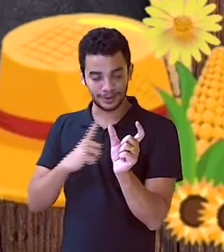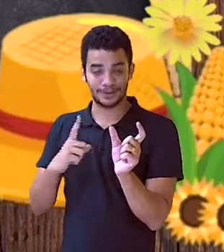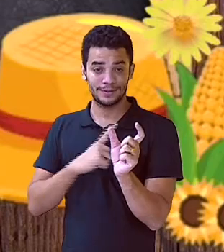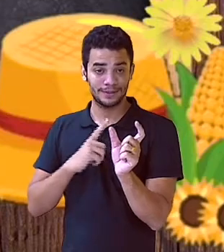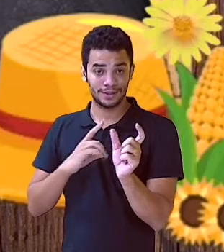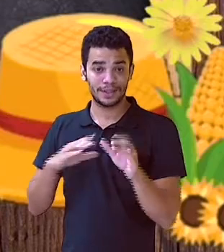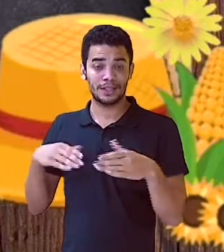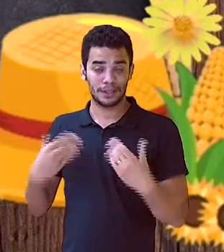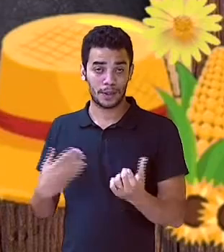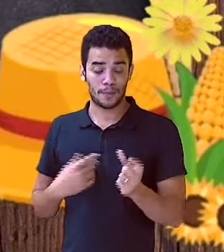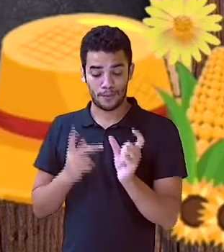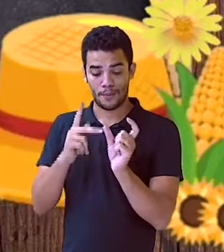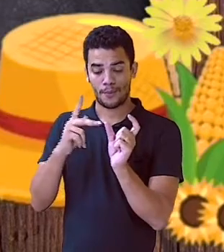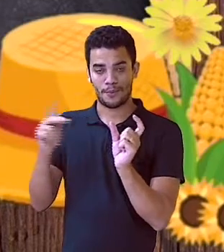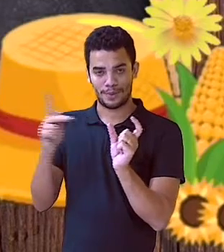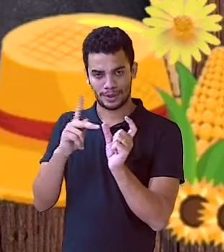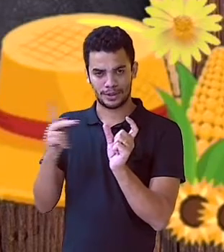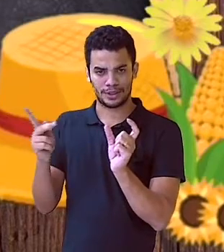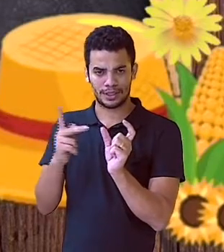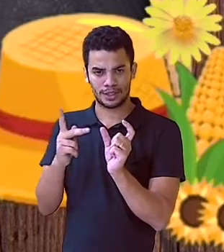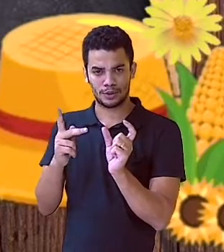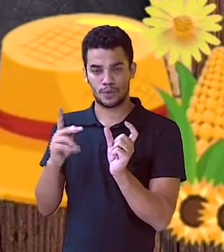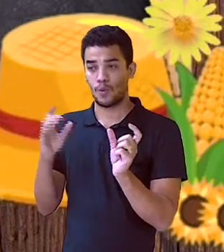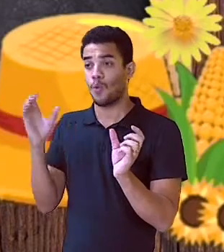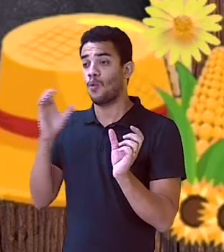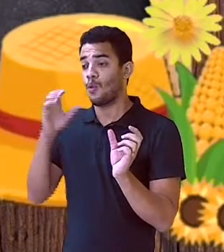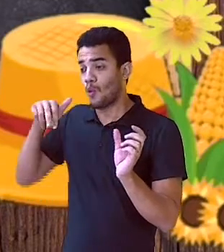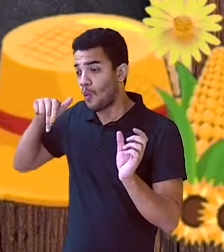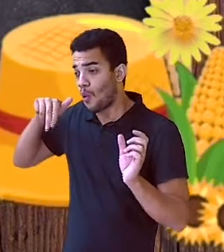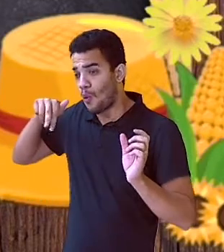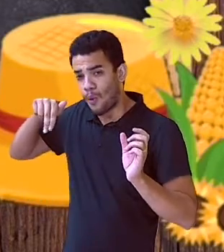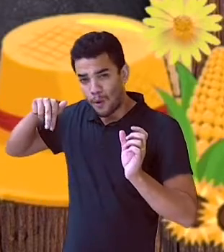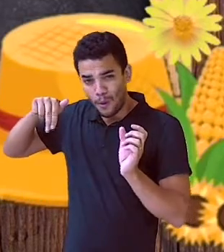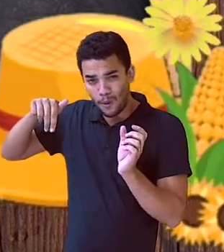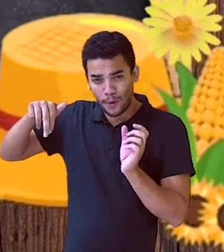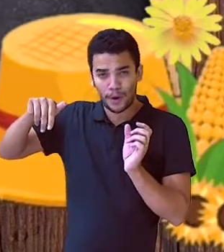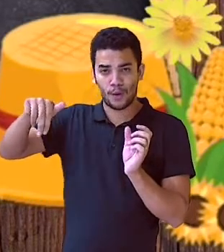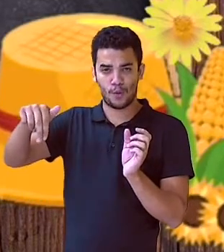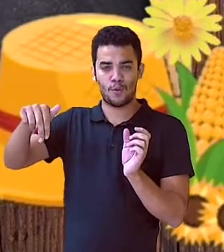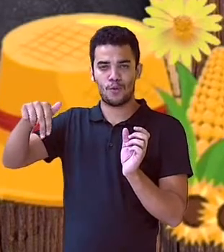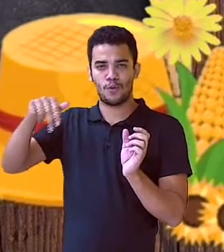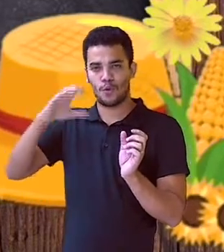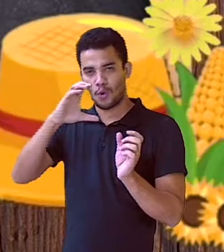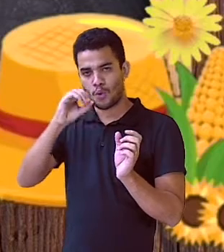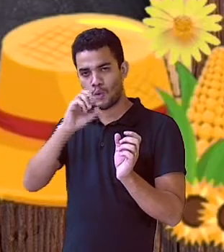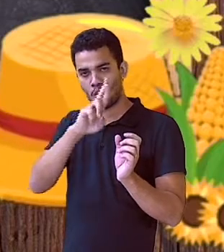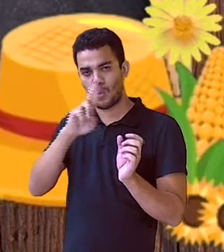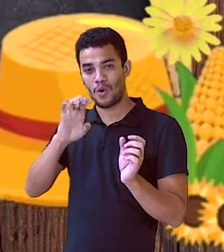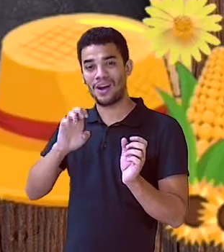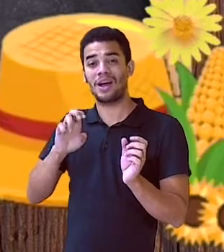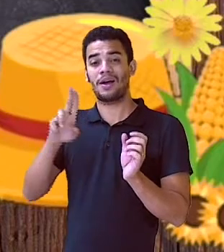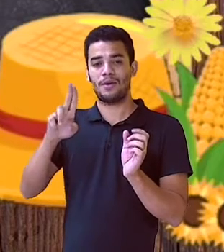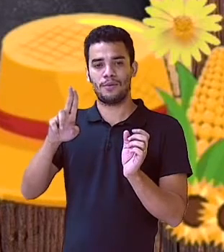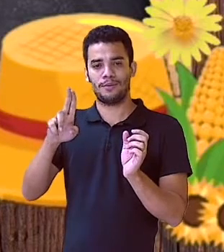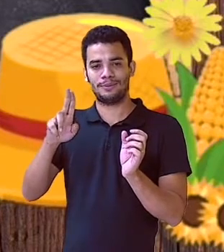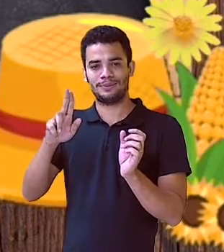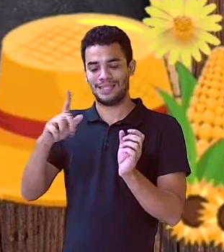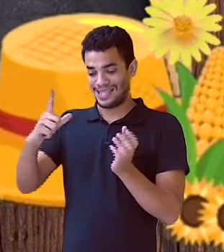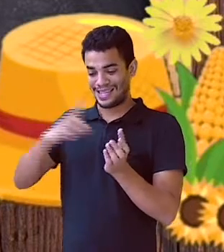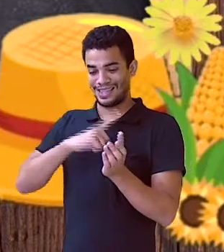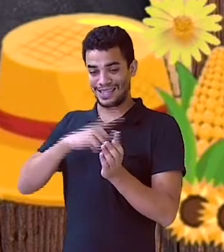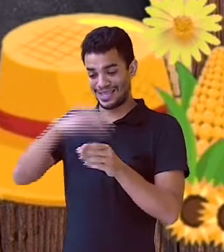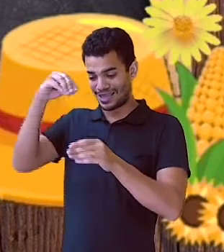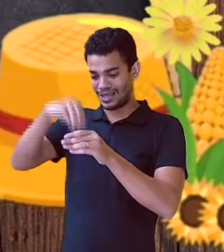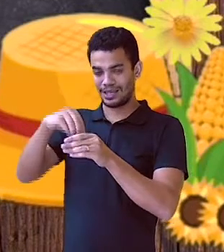predicado aí, que é o correu para chegar na festa de mina, ele nos dá outras informações importantes